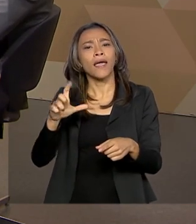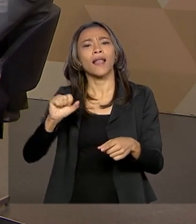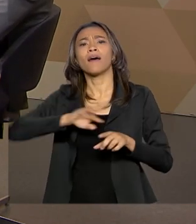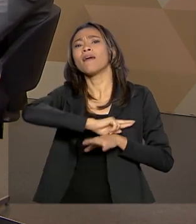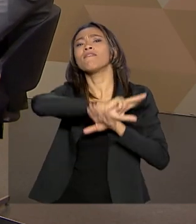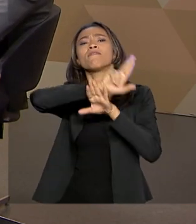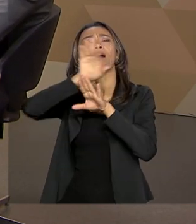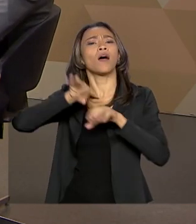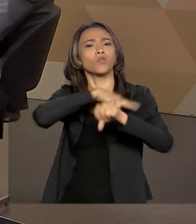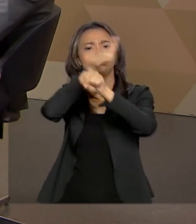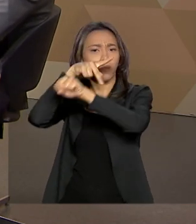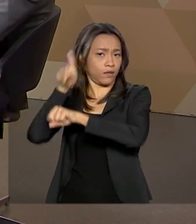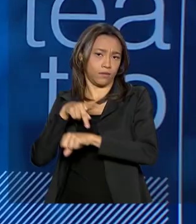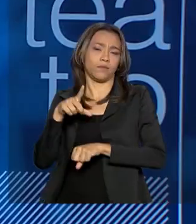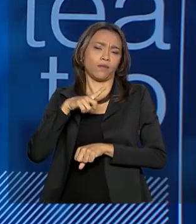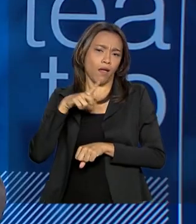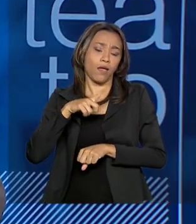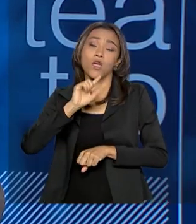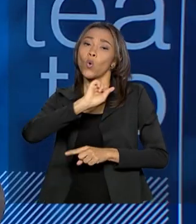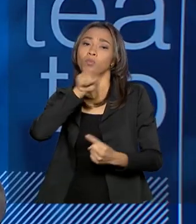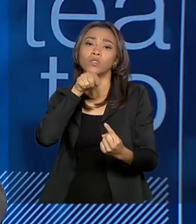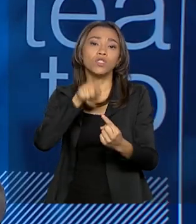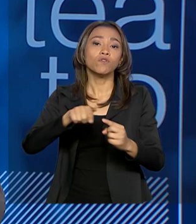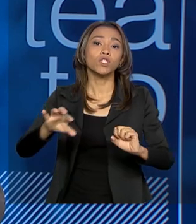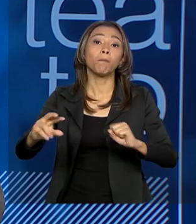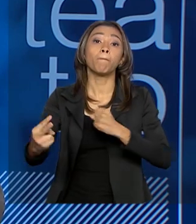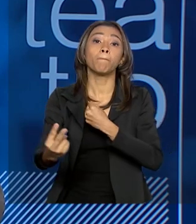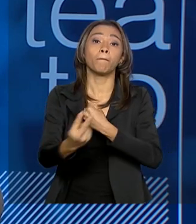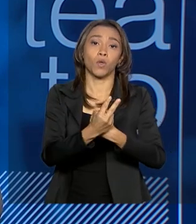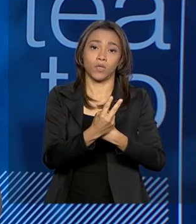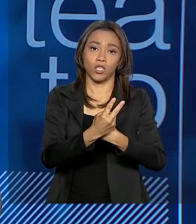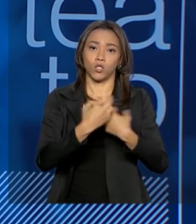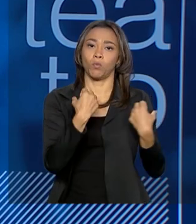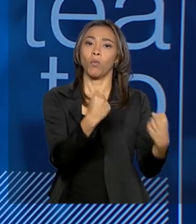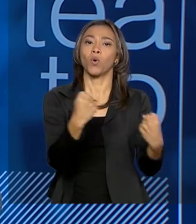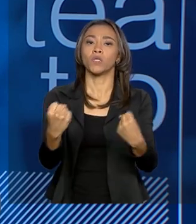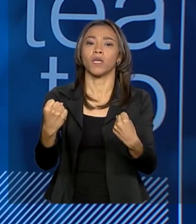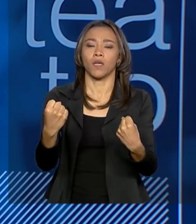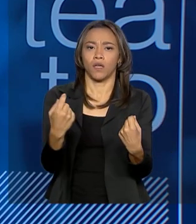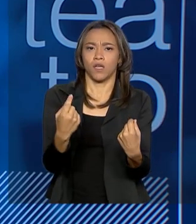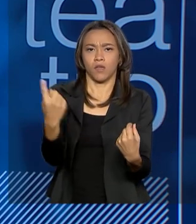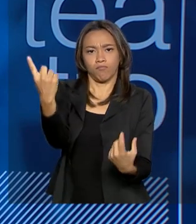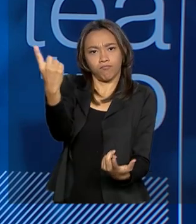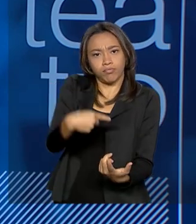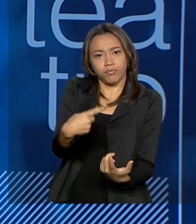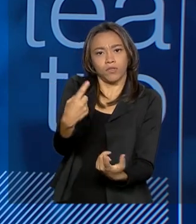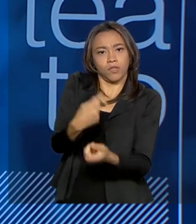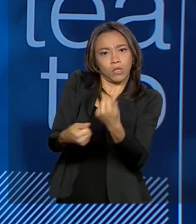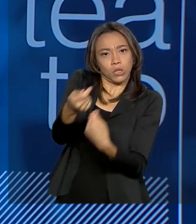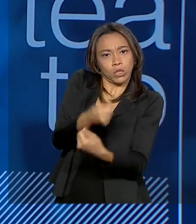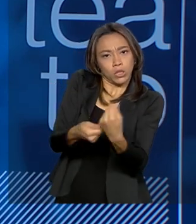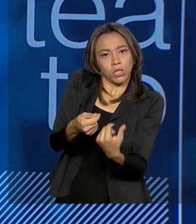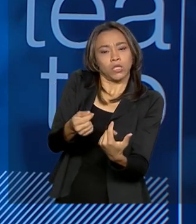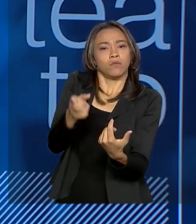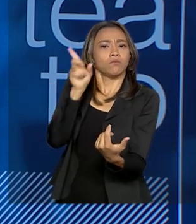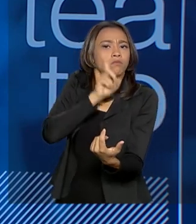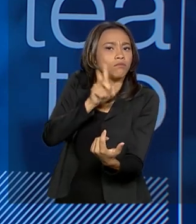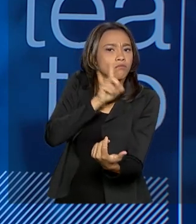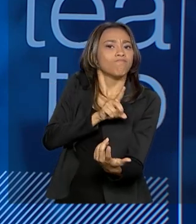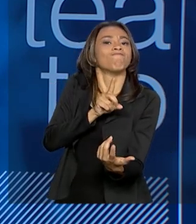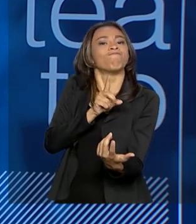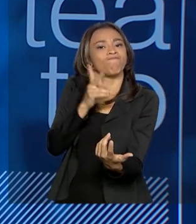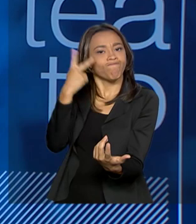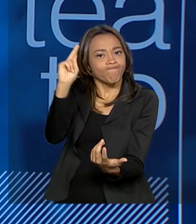proteger, de alguma forma, do poderio econômico do cinema dos blockbusters norte-americanos. Então,